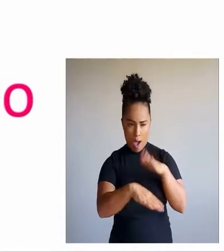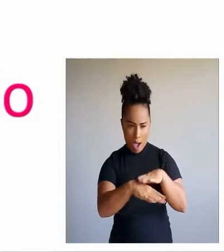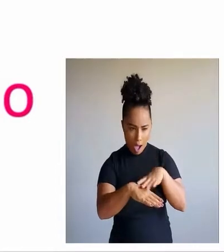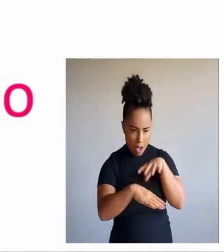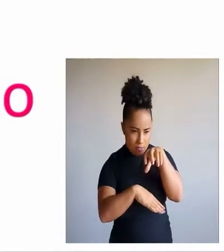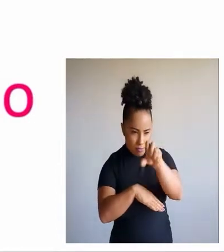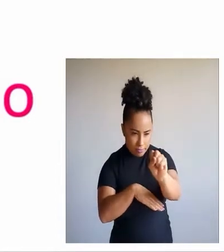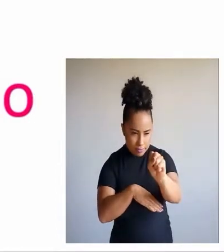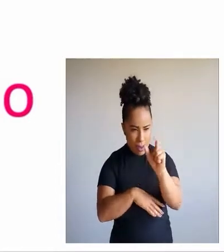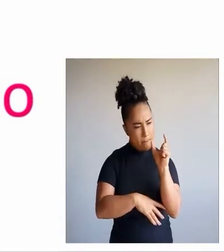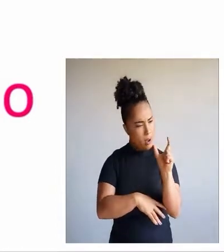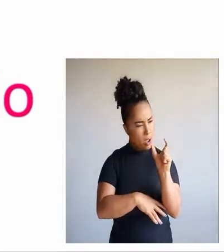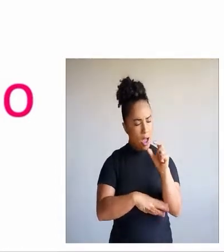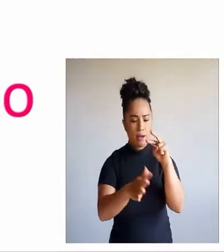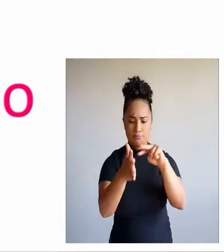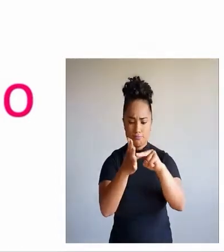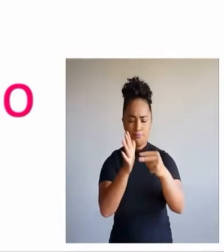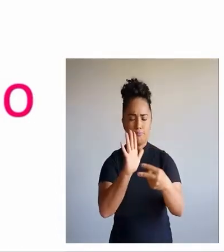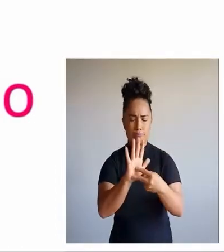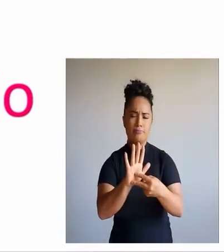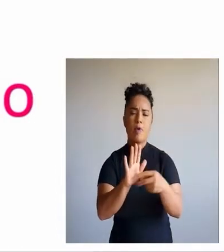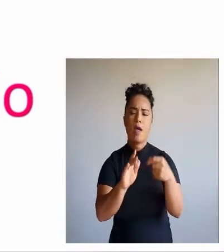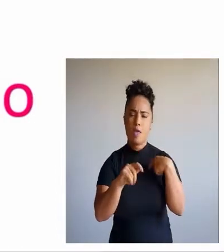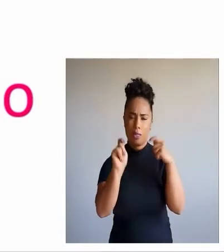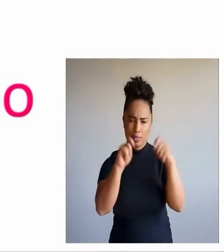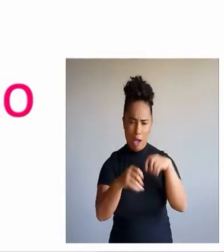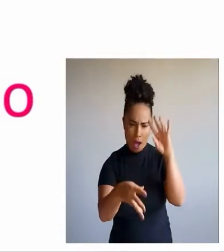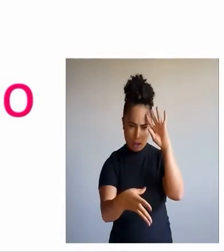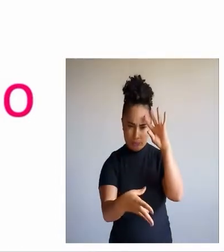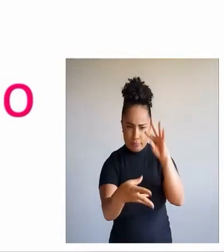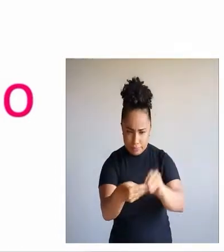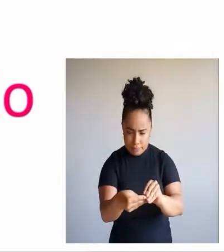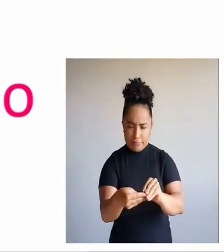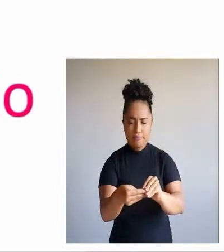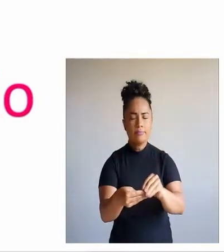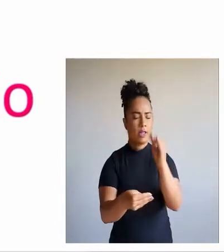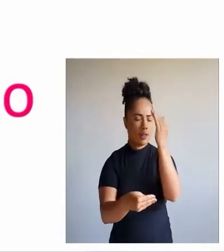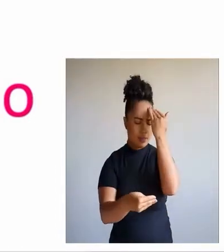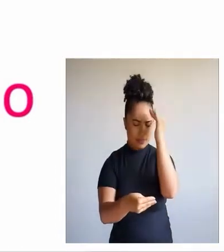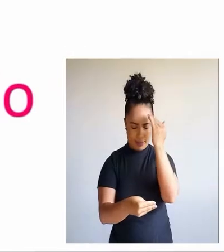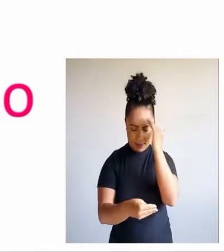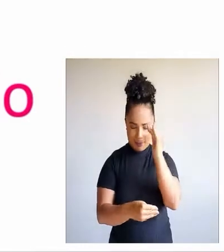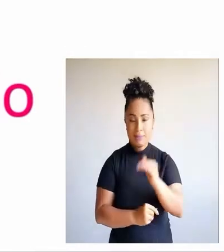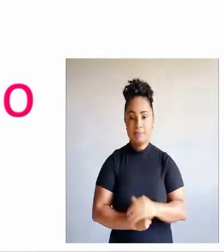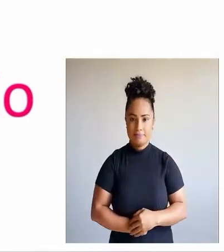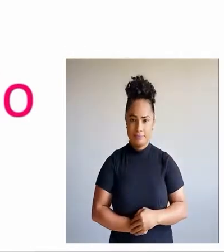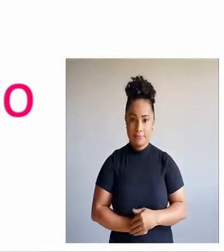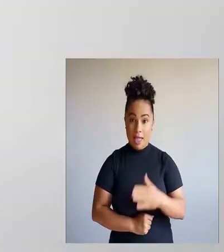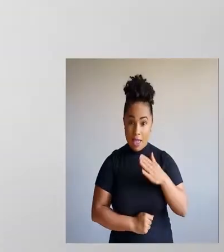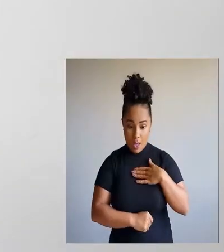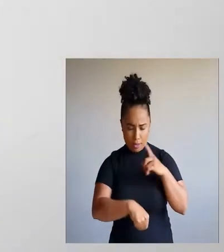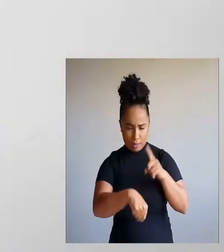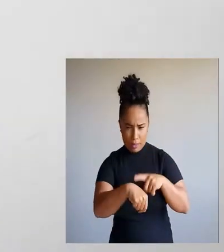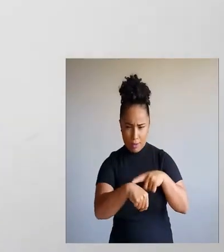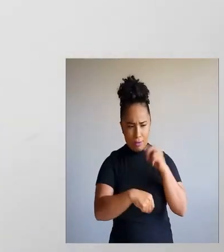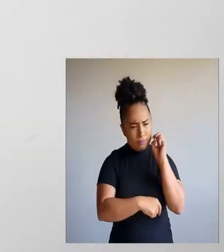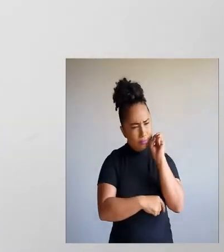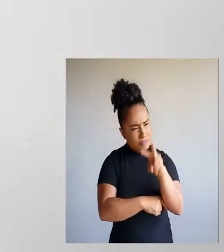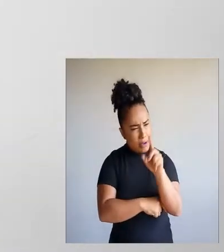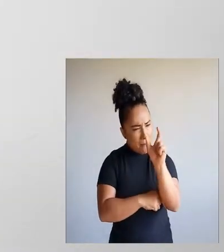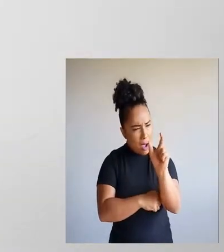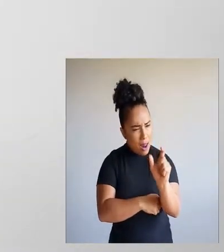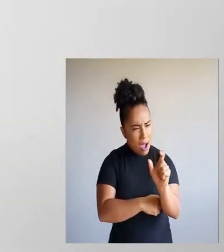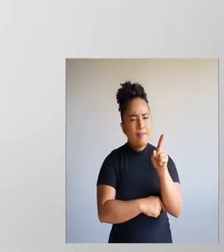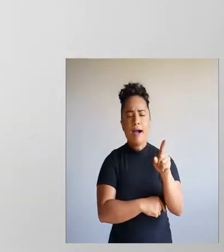inferir o sentido de uma palavra ou expressão dentro do texto. O que é isso? Deduzir